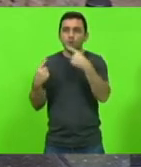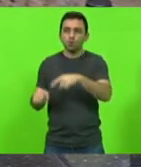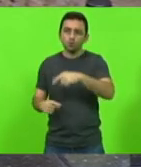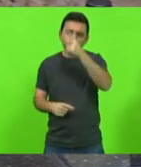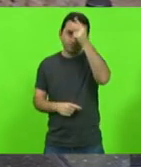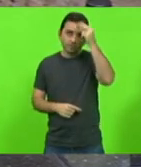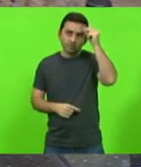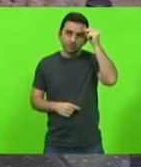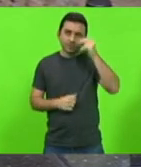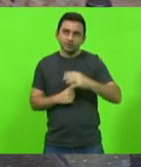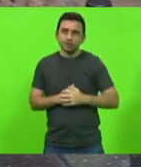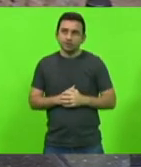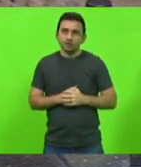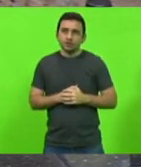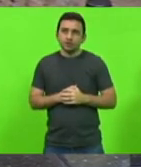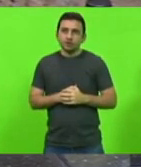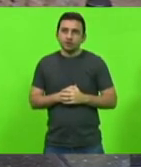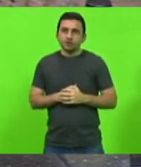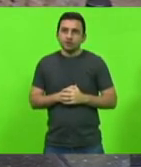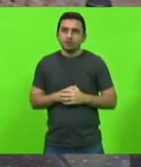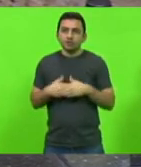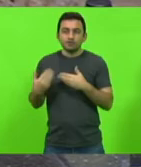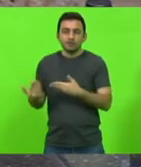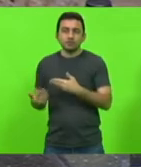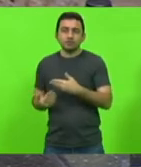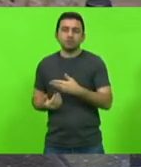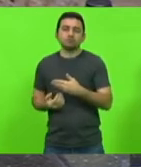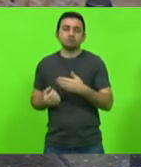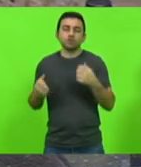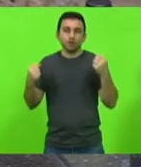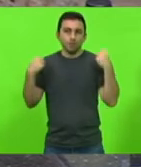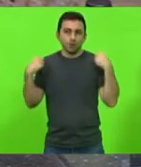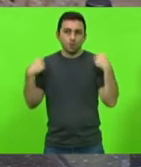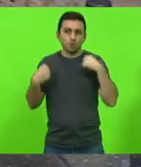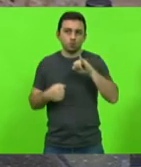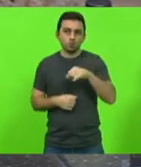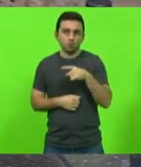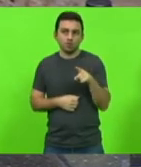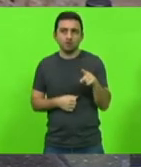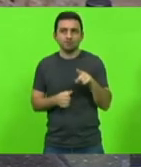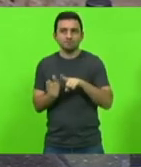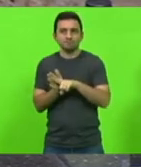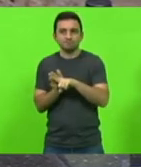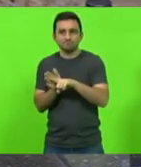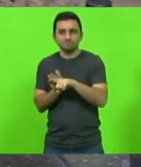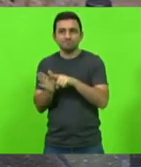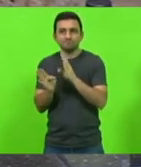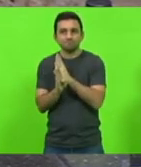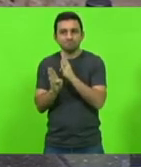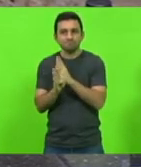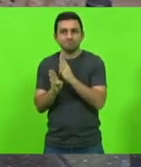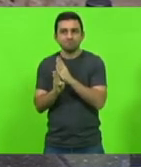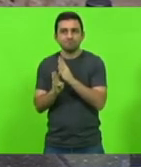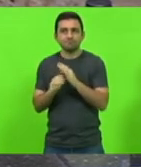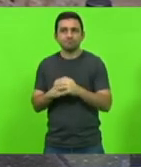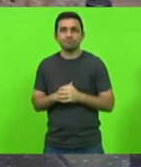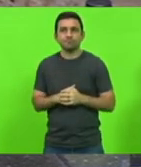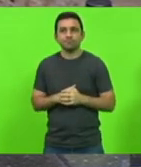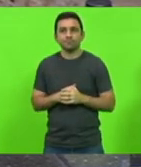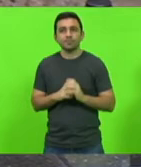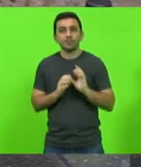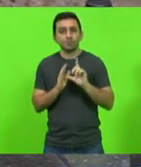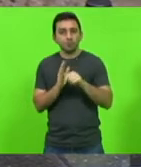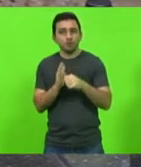de Chapecó João Rodrigues para investigar isso depois dizem que